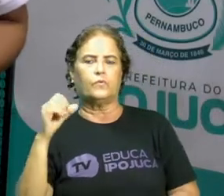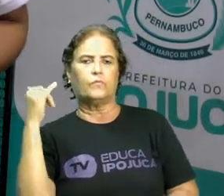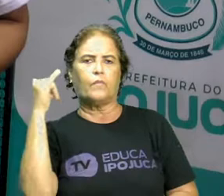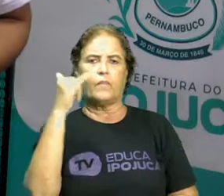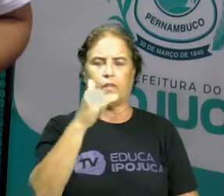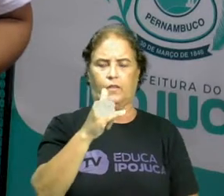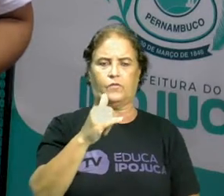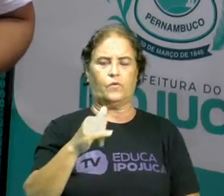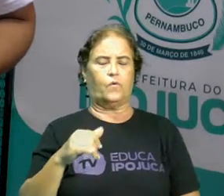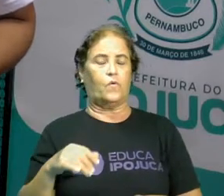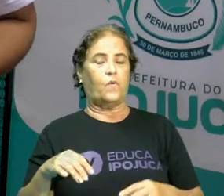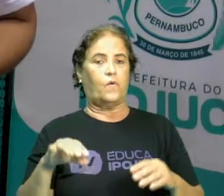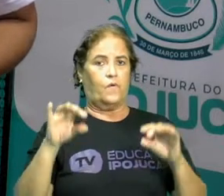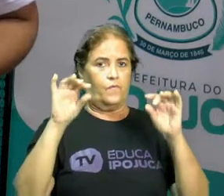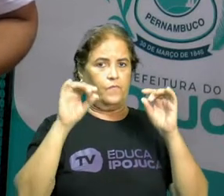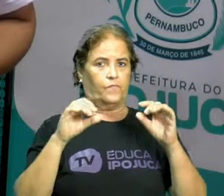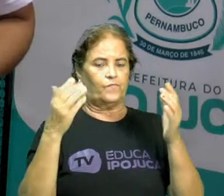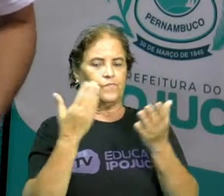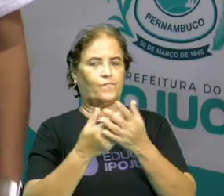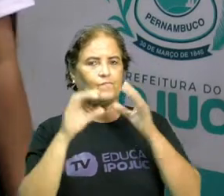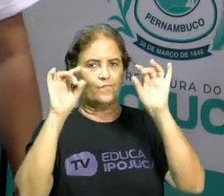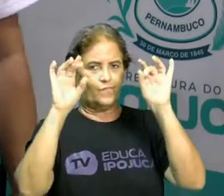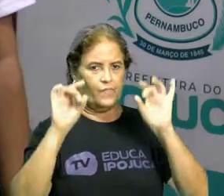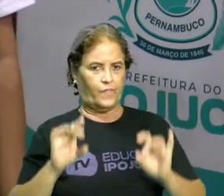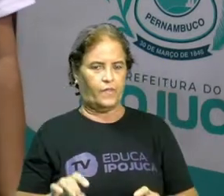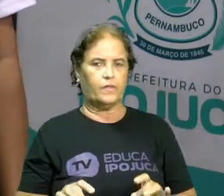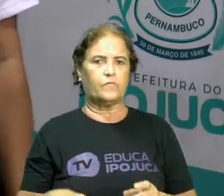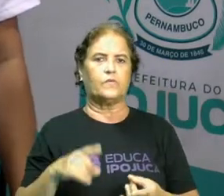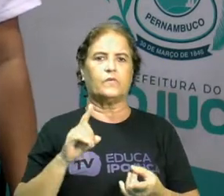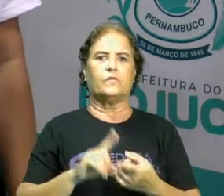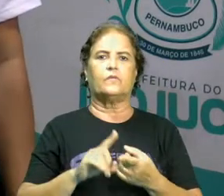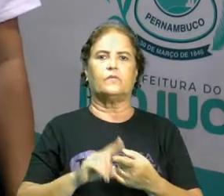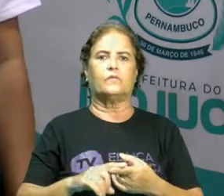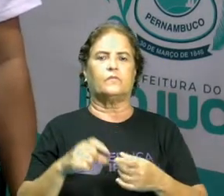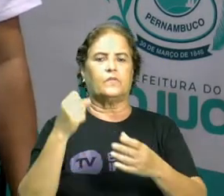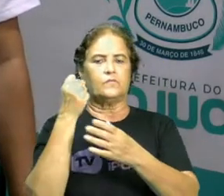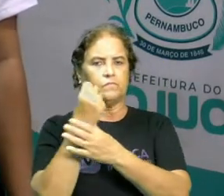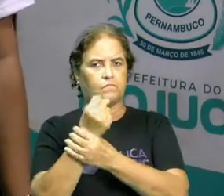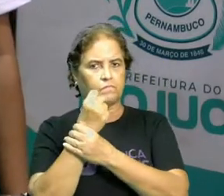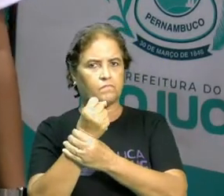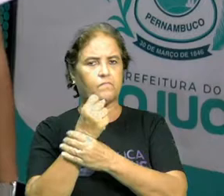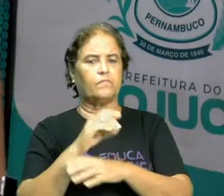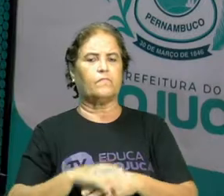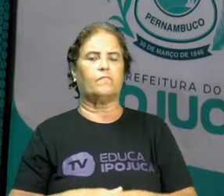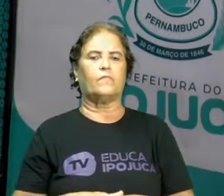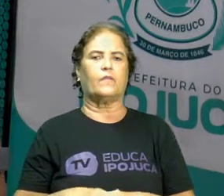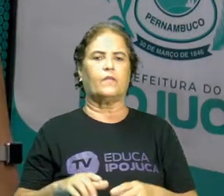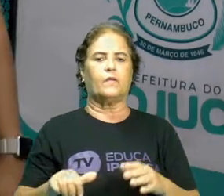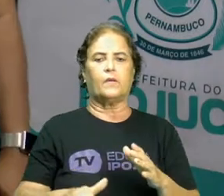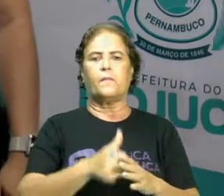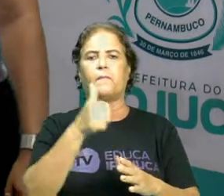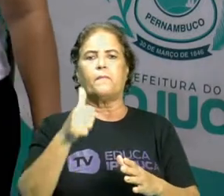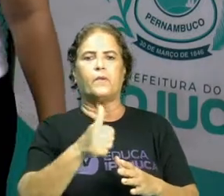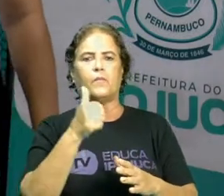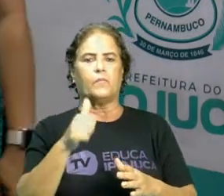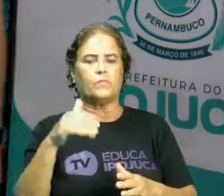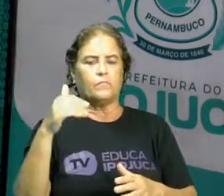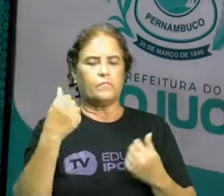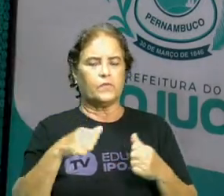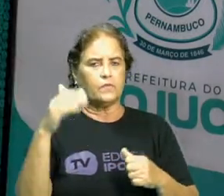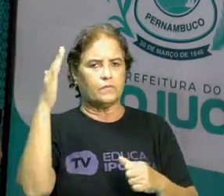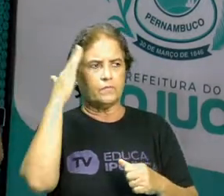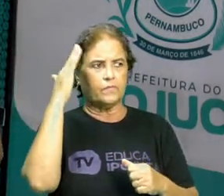é bem especial, a gente vai falar sobre eles e também sobre algumas questões de segurança. Então a primeira coisa que a gente tem que entender é